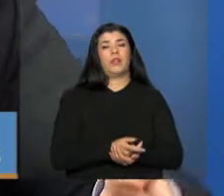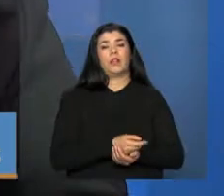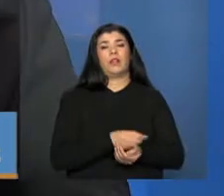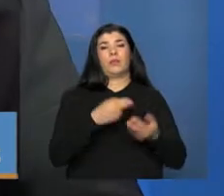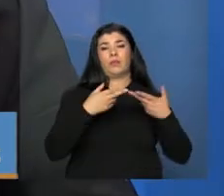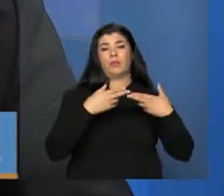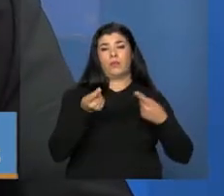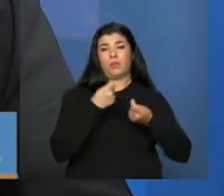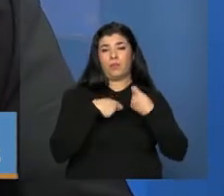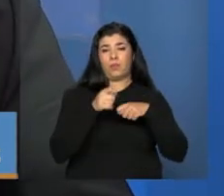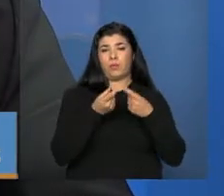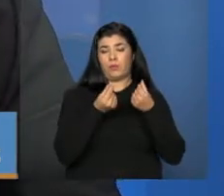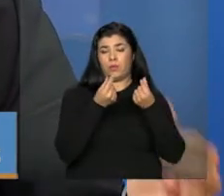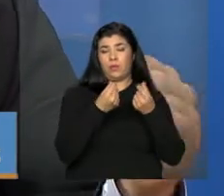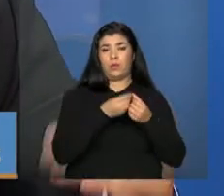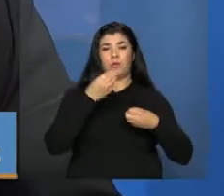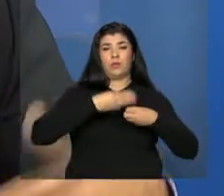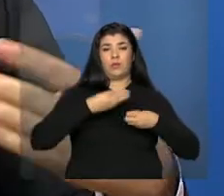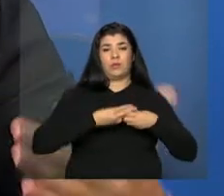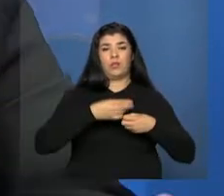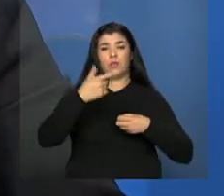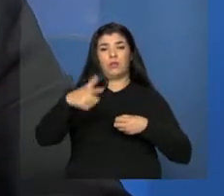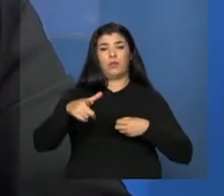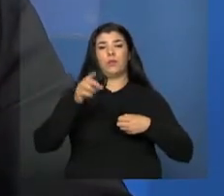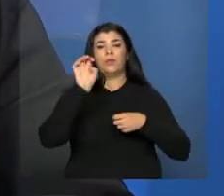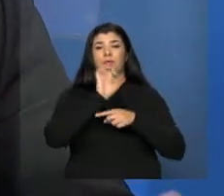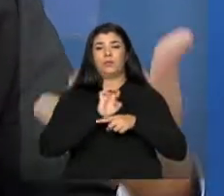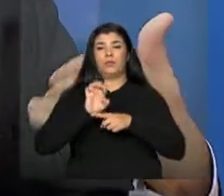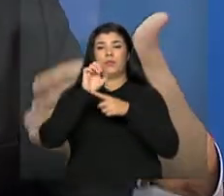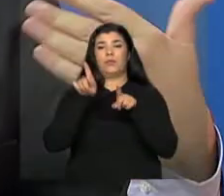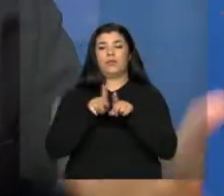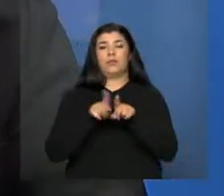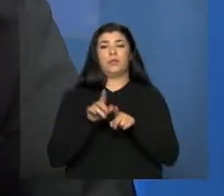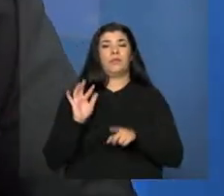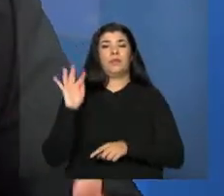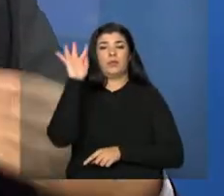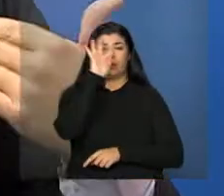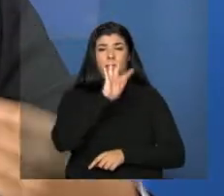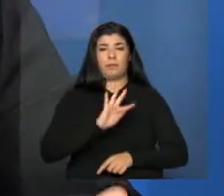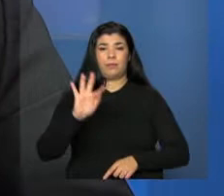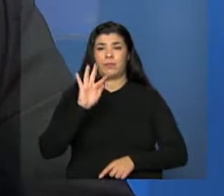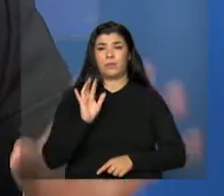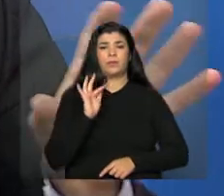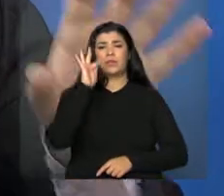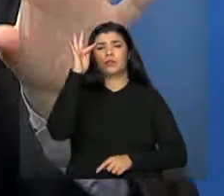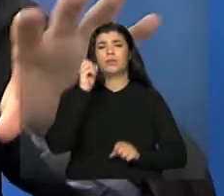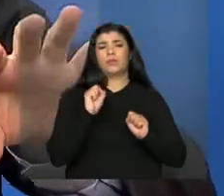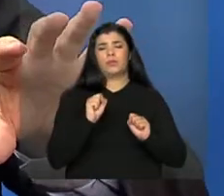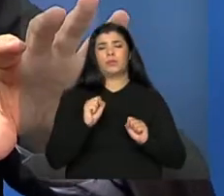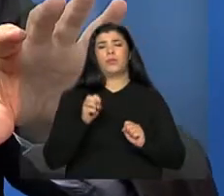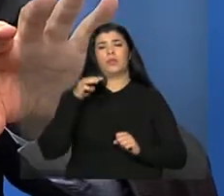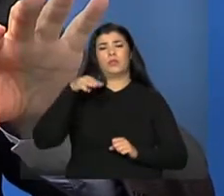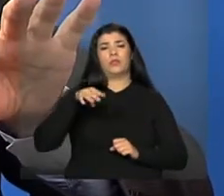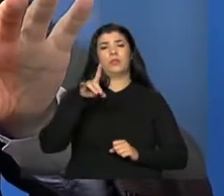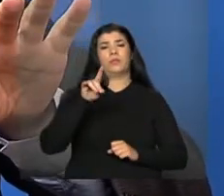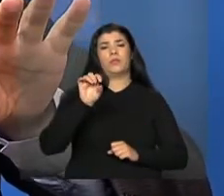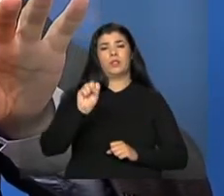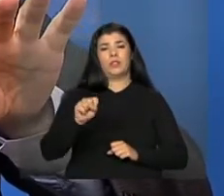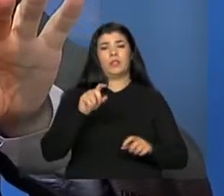suportado com recursos federais para que futuramente ou o conselho ou o próprio MDS consiga fazer esse